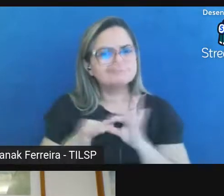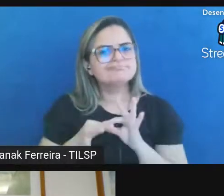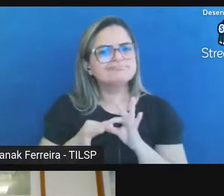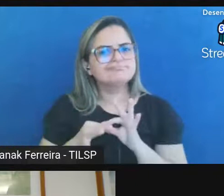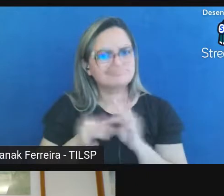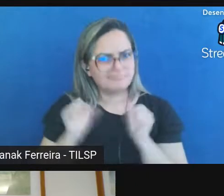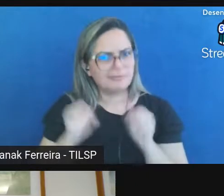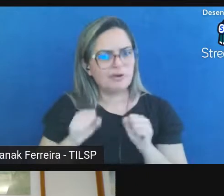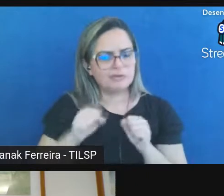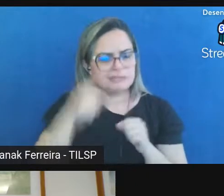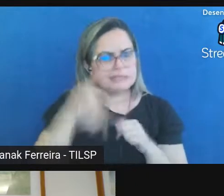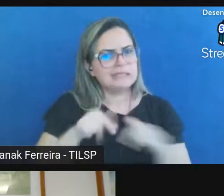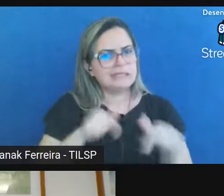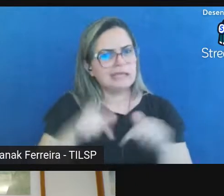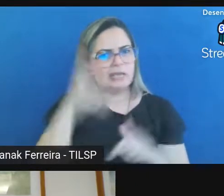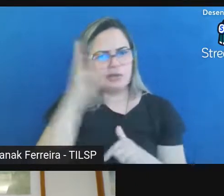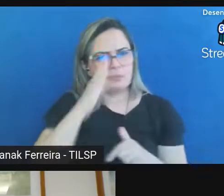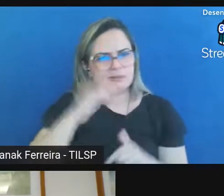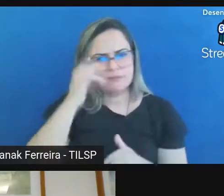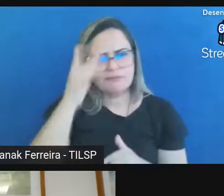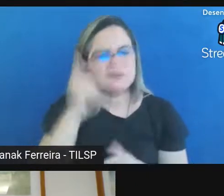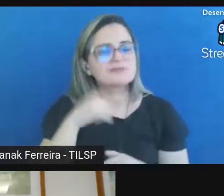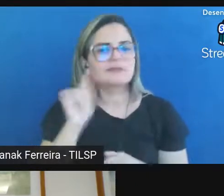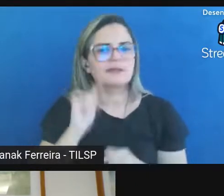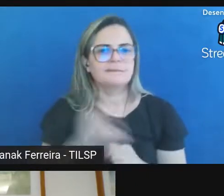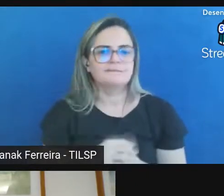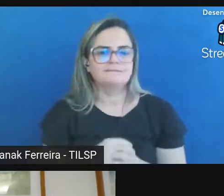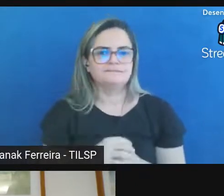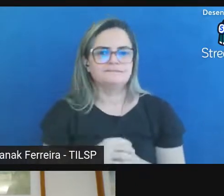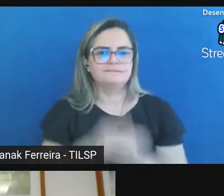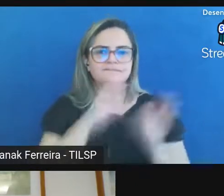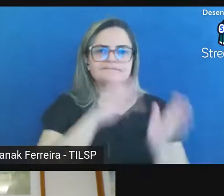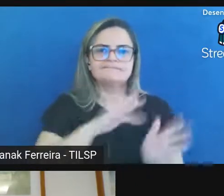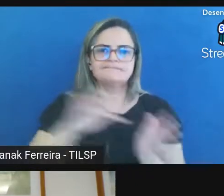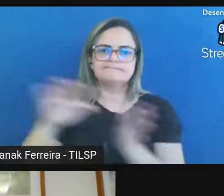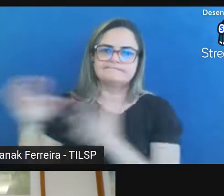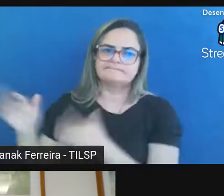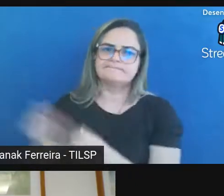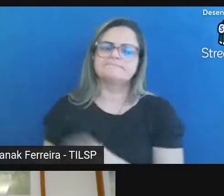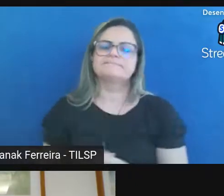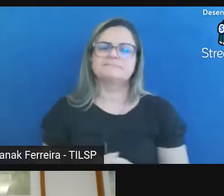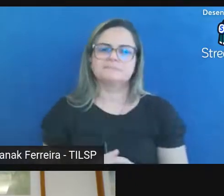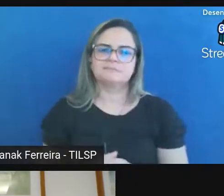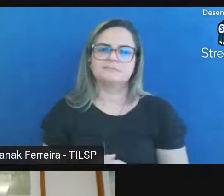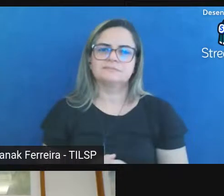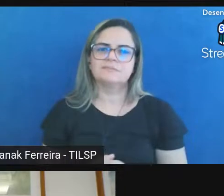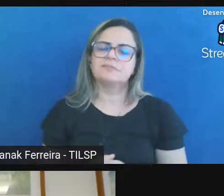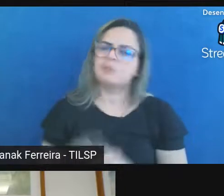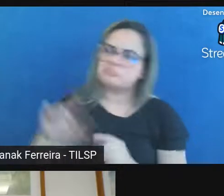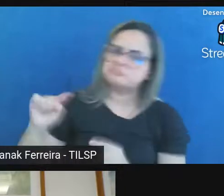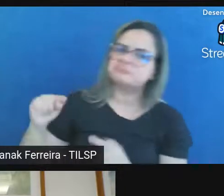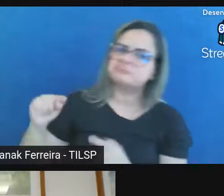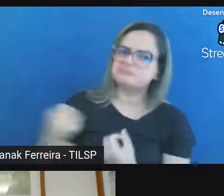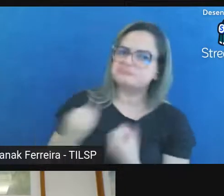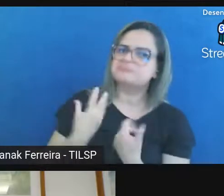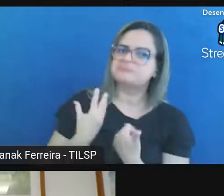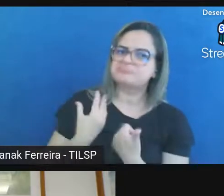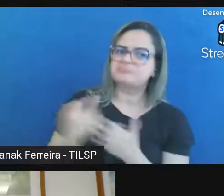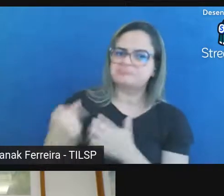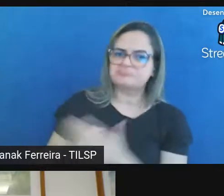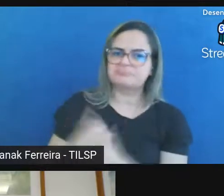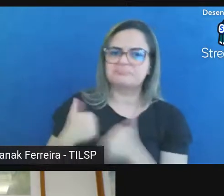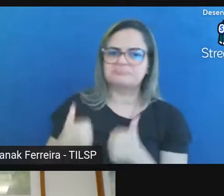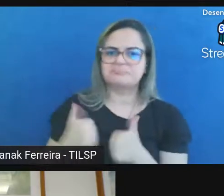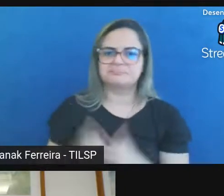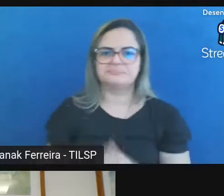nesses processos Mateus excelente Obrigado pela pergunta Mateus veja só